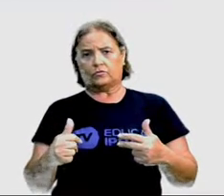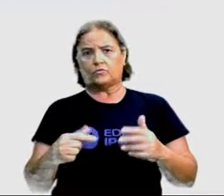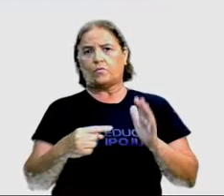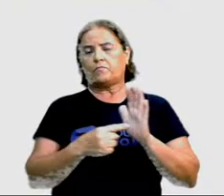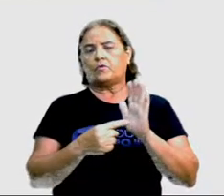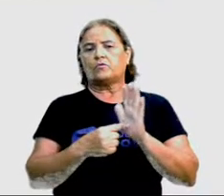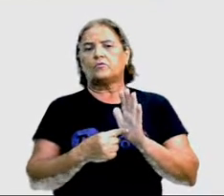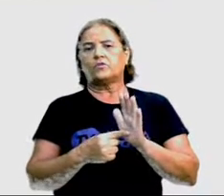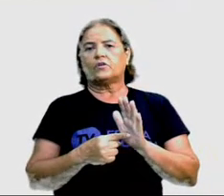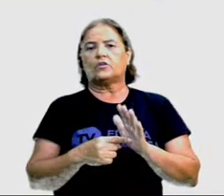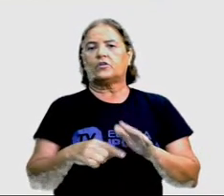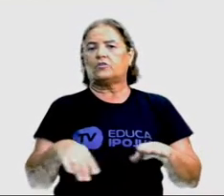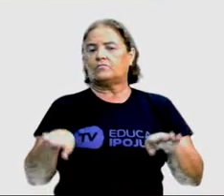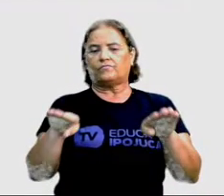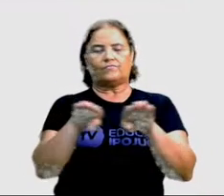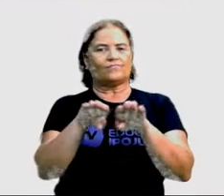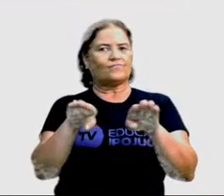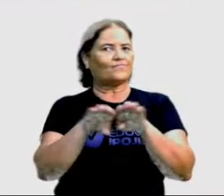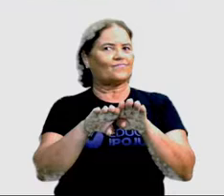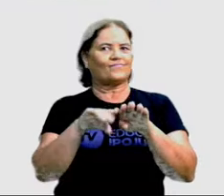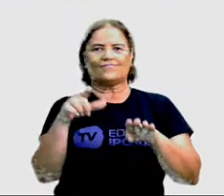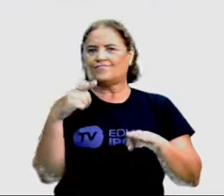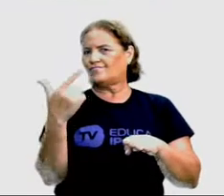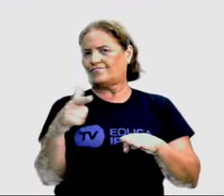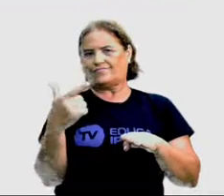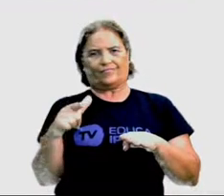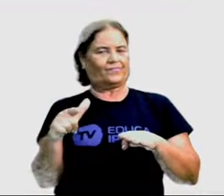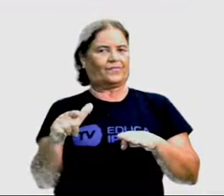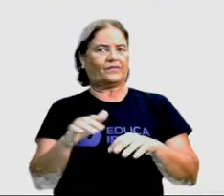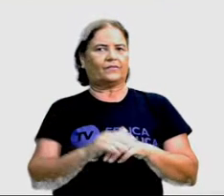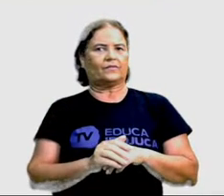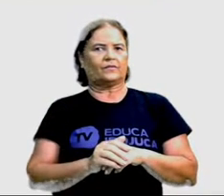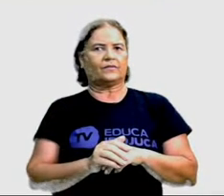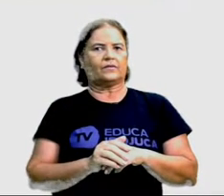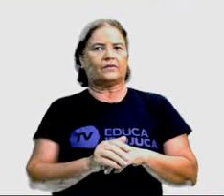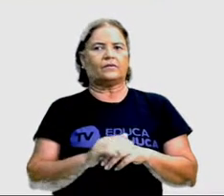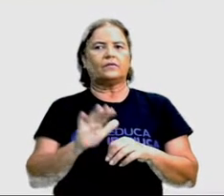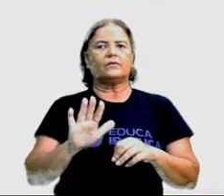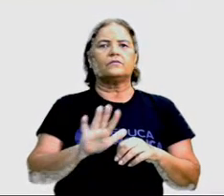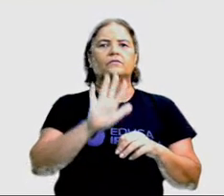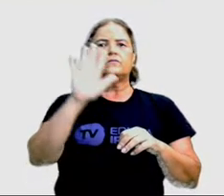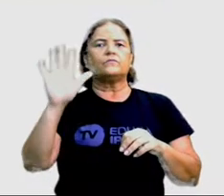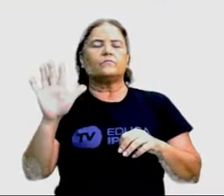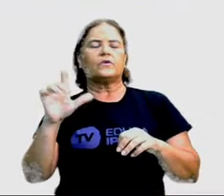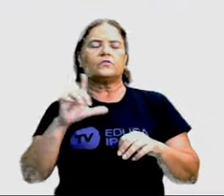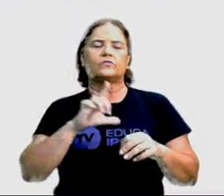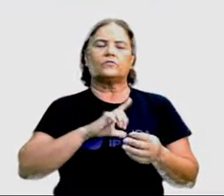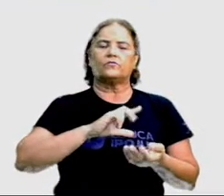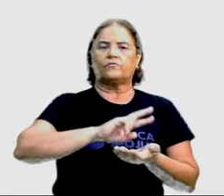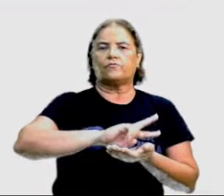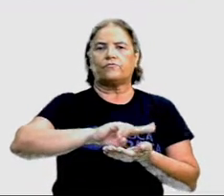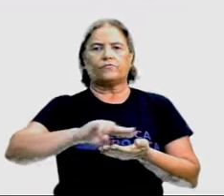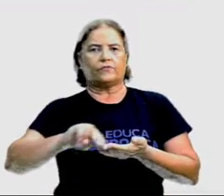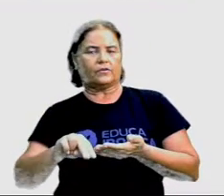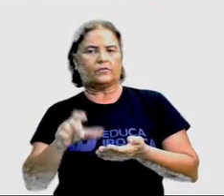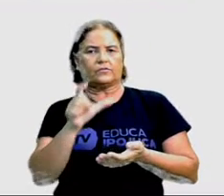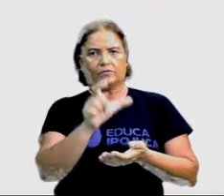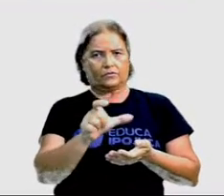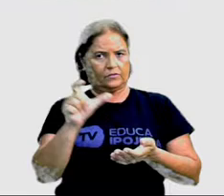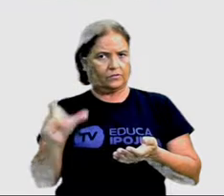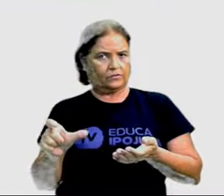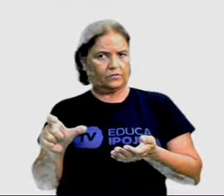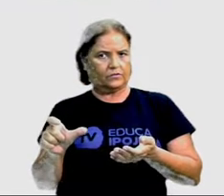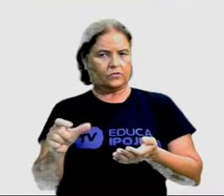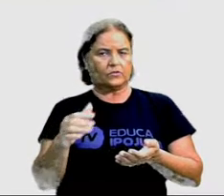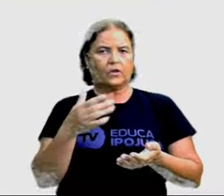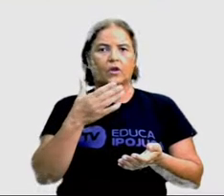ninguém. Portanto, a imagem, percebam, há diversas características que temos das pessoas. Tom de